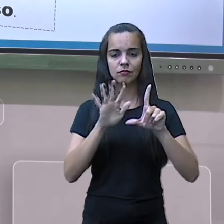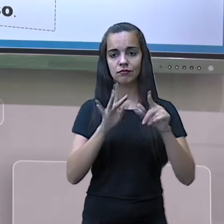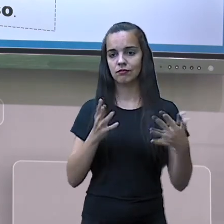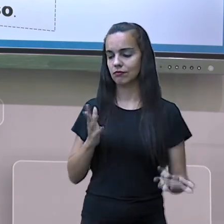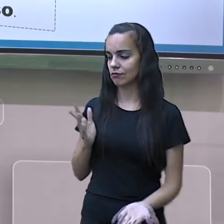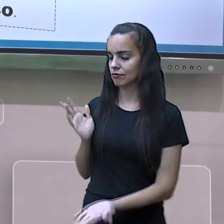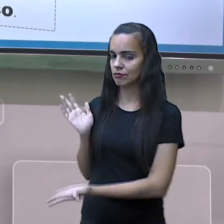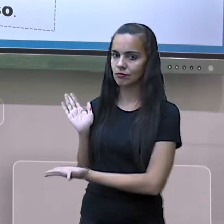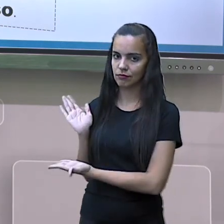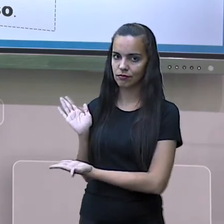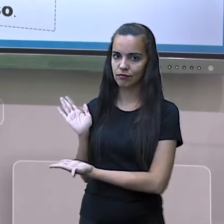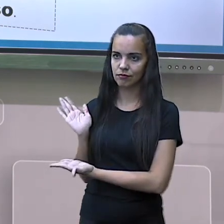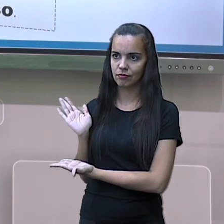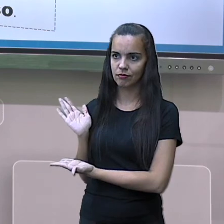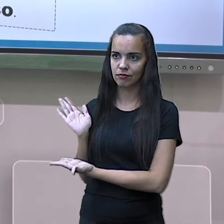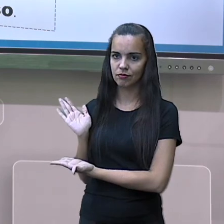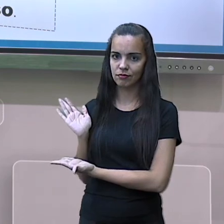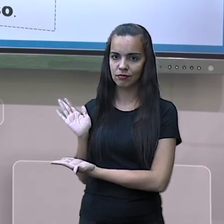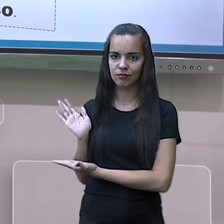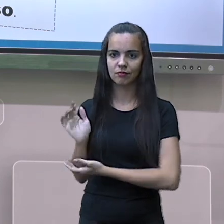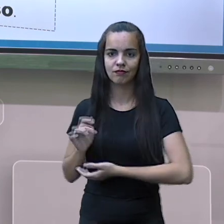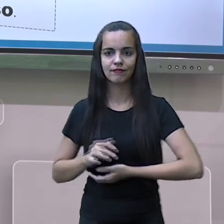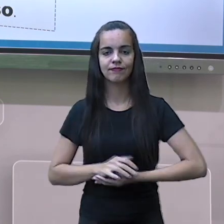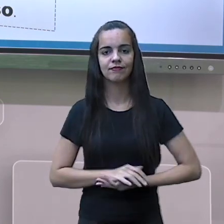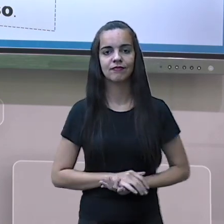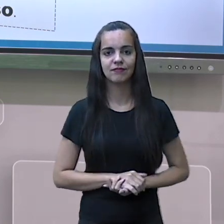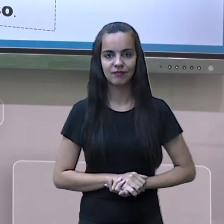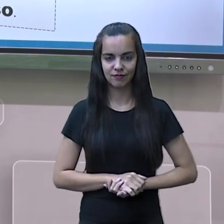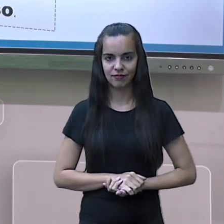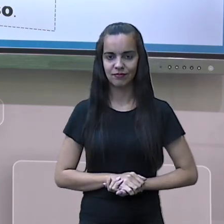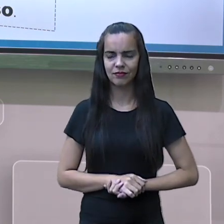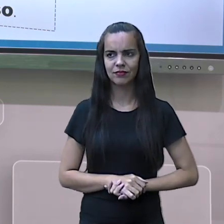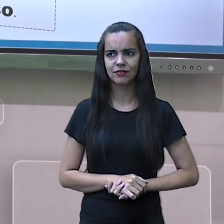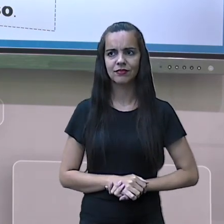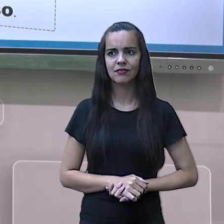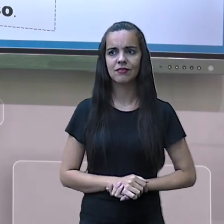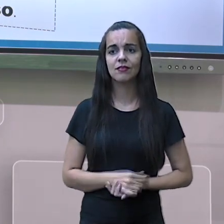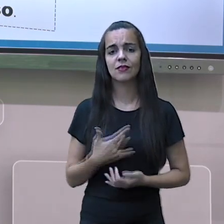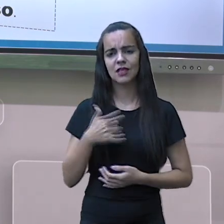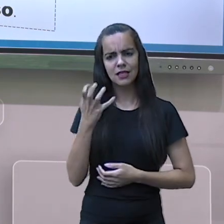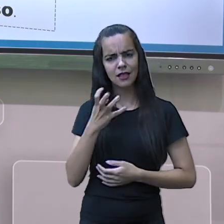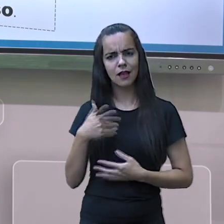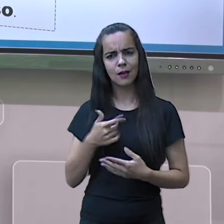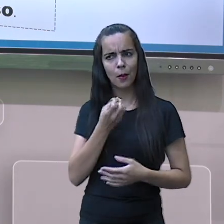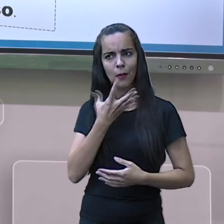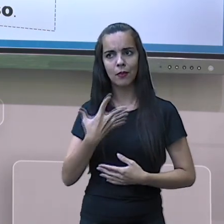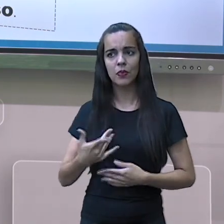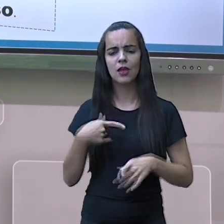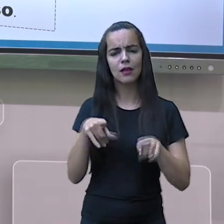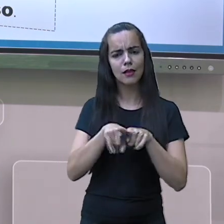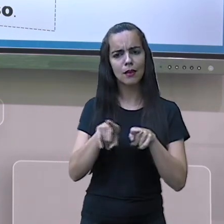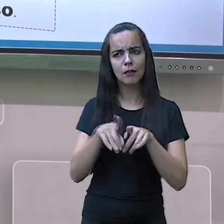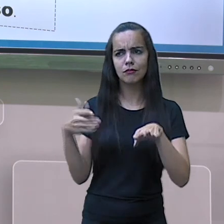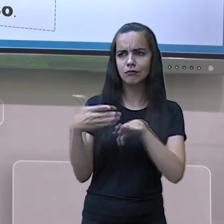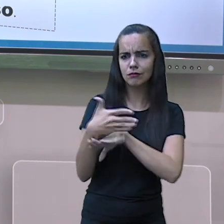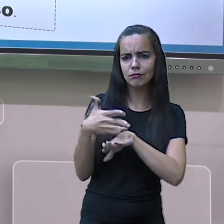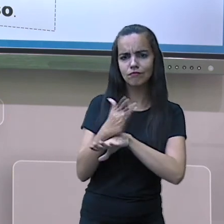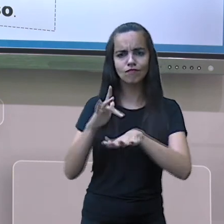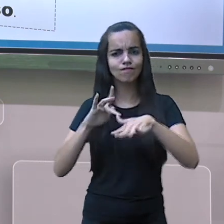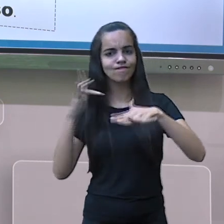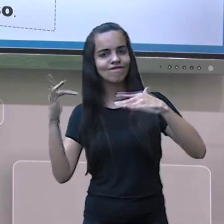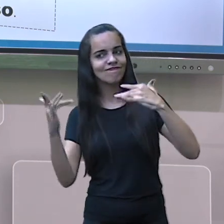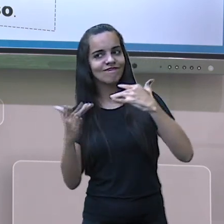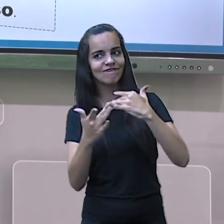seu celular para a imagem que aparece aí no canto da tela. Tá certo? Acesse também as nossas redes